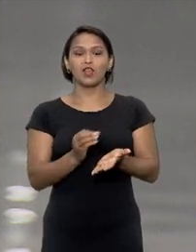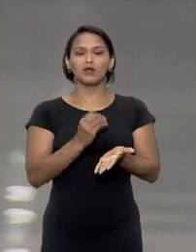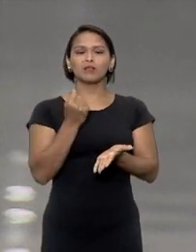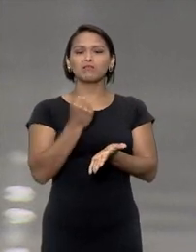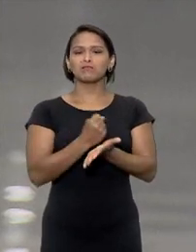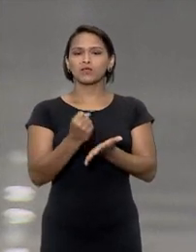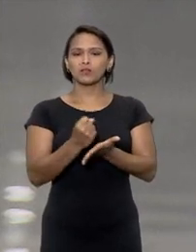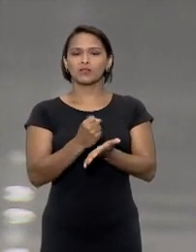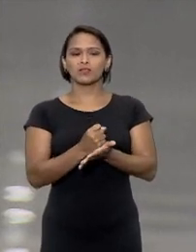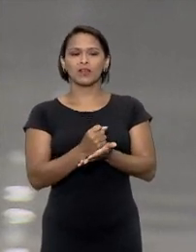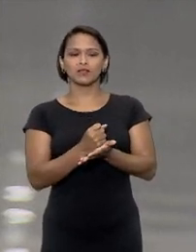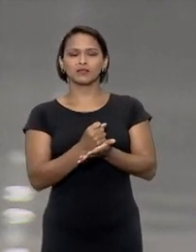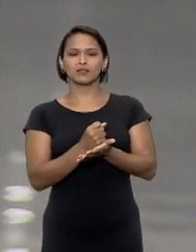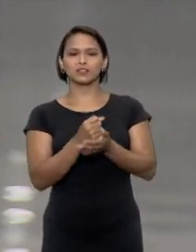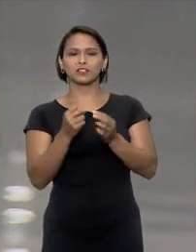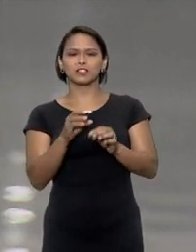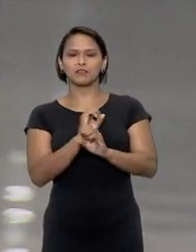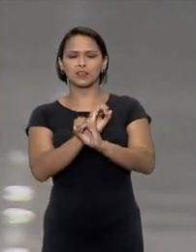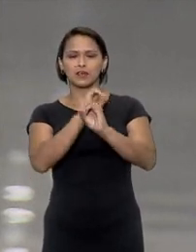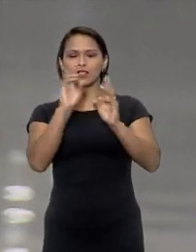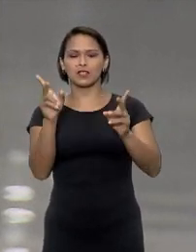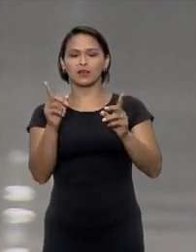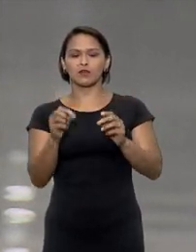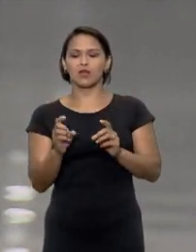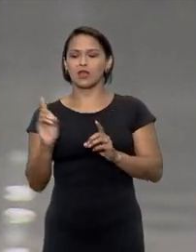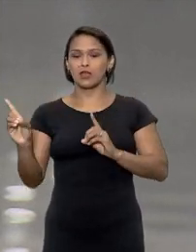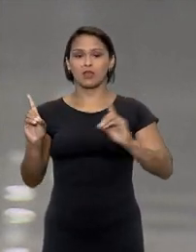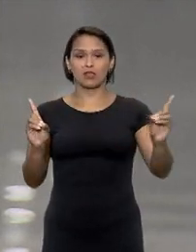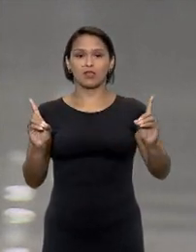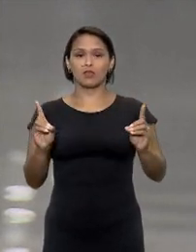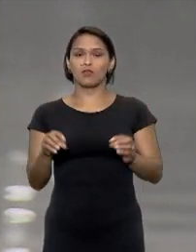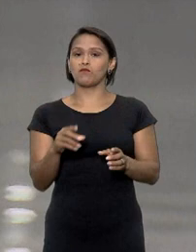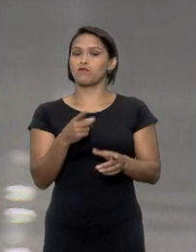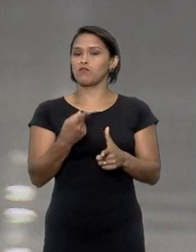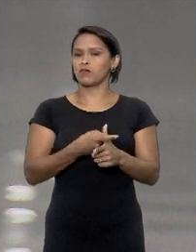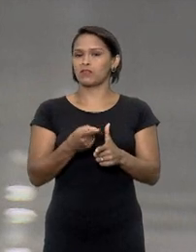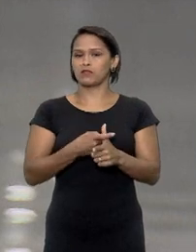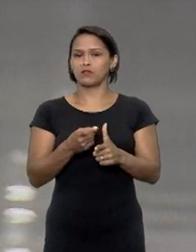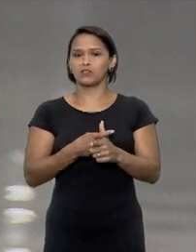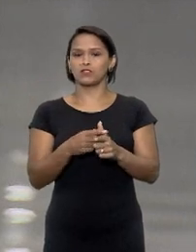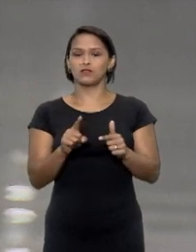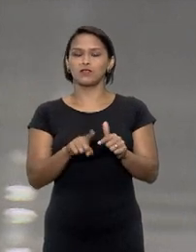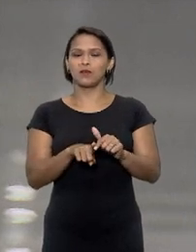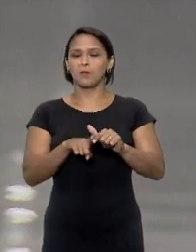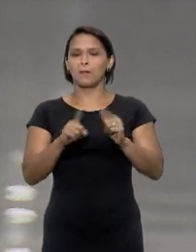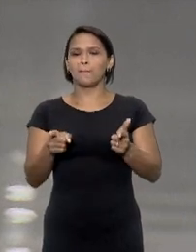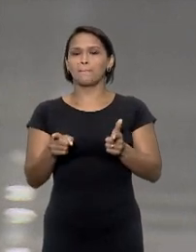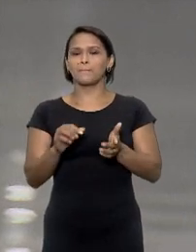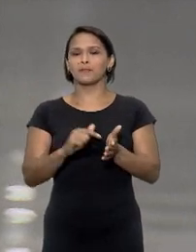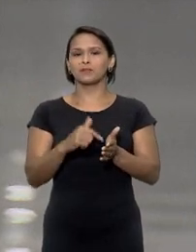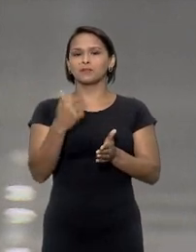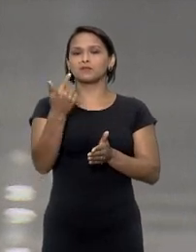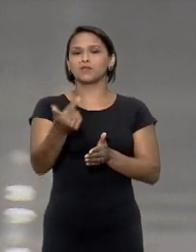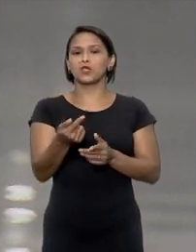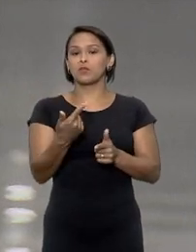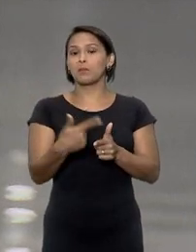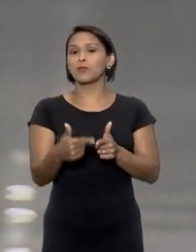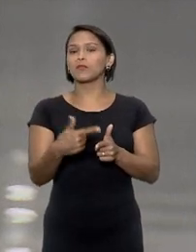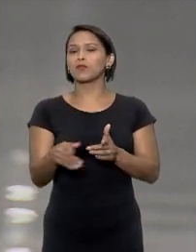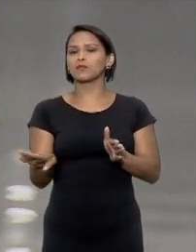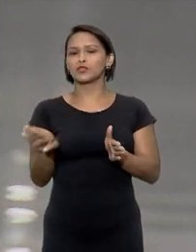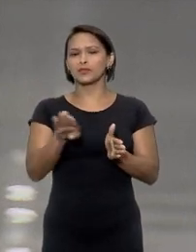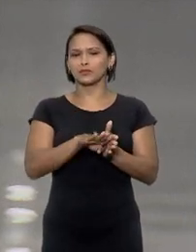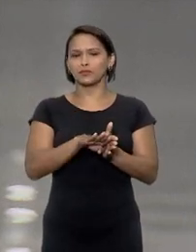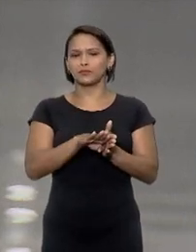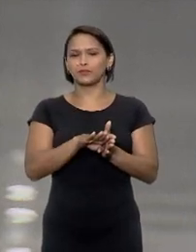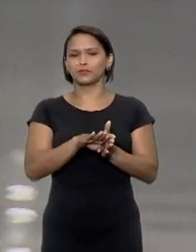no contrato estava claro que cada um deveria quitar os débitos pendentes antes da negociação o problema